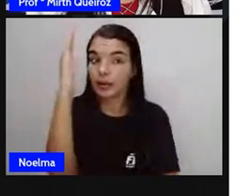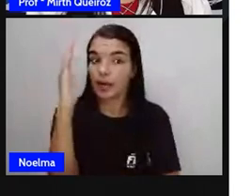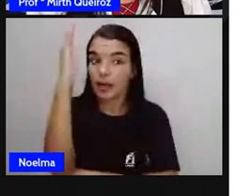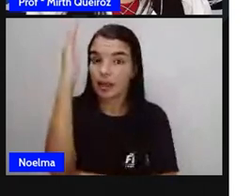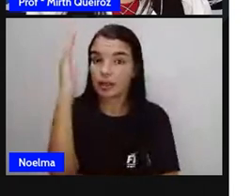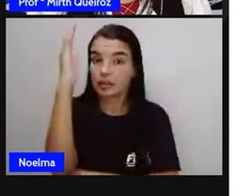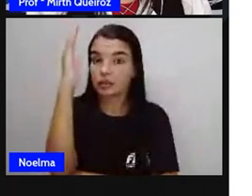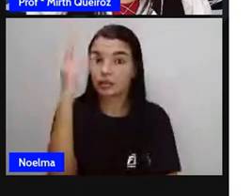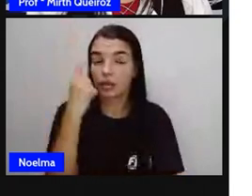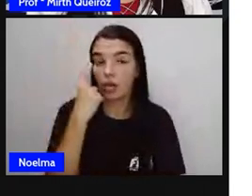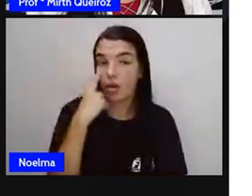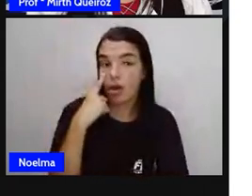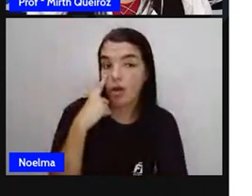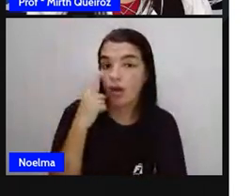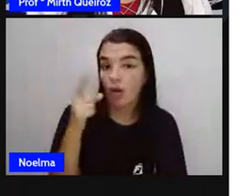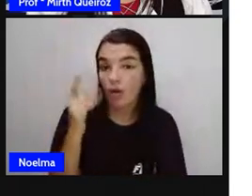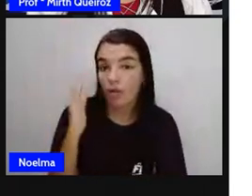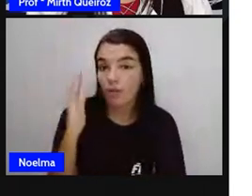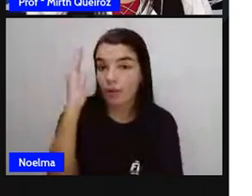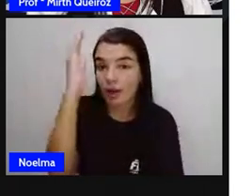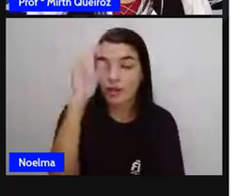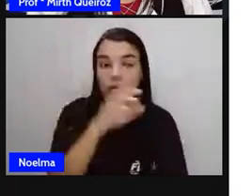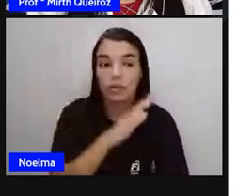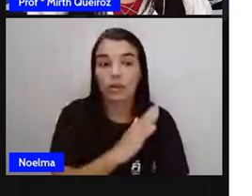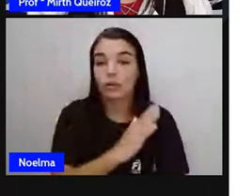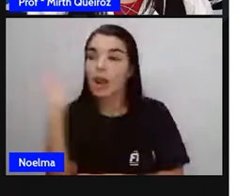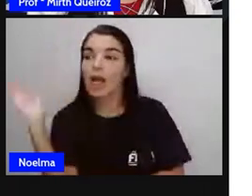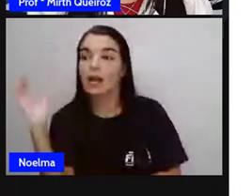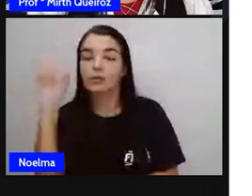prédio? Hum, está aqui, certo?